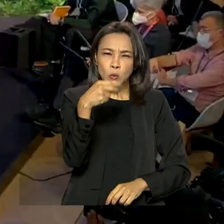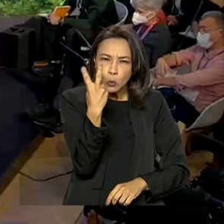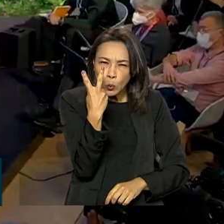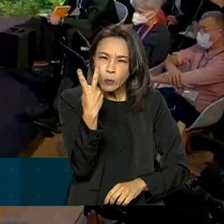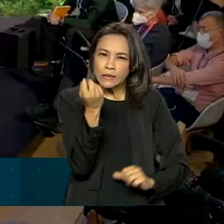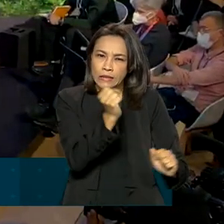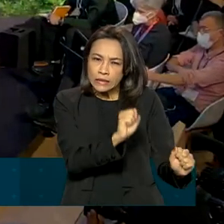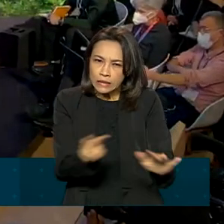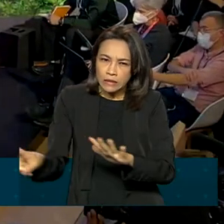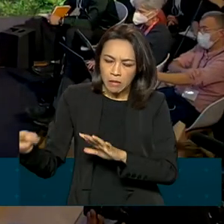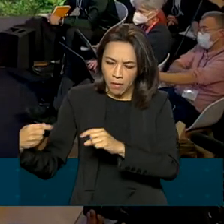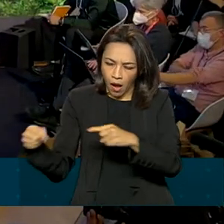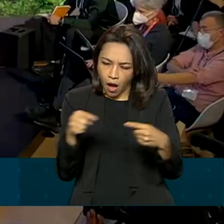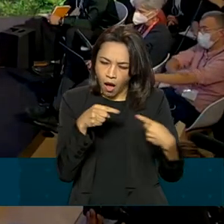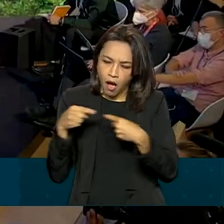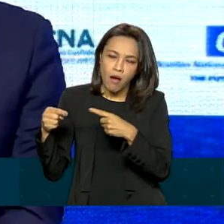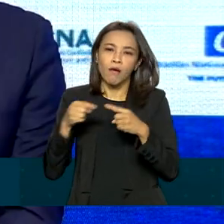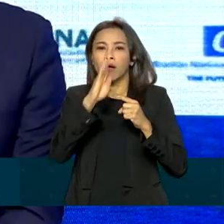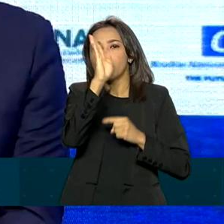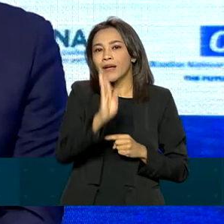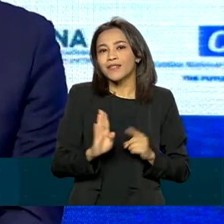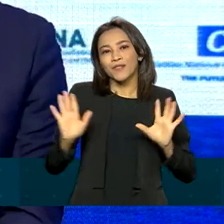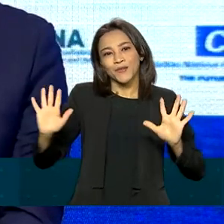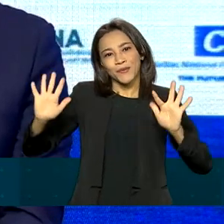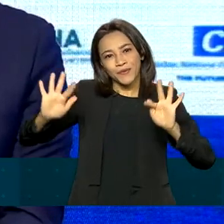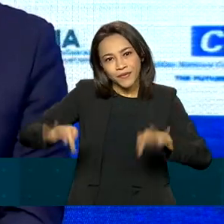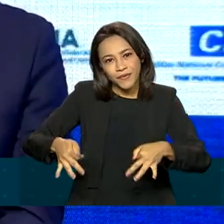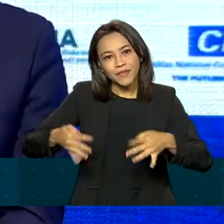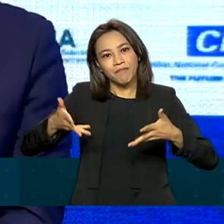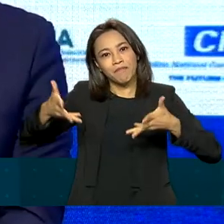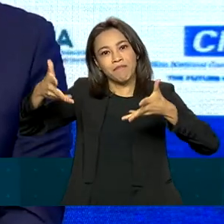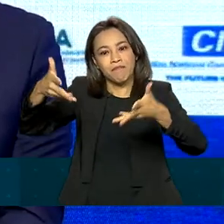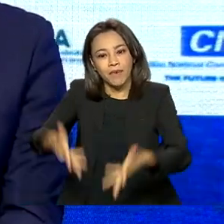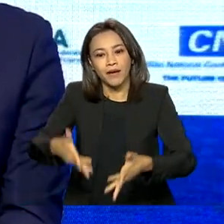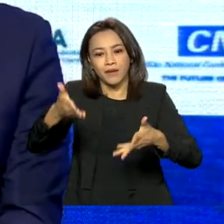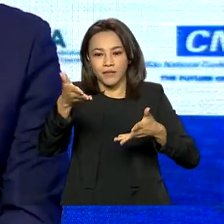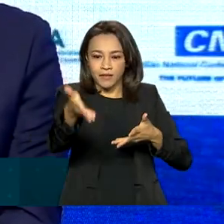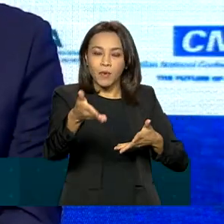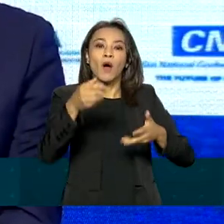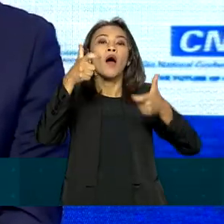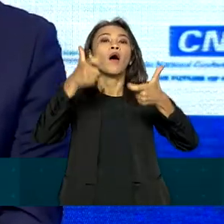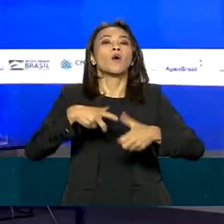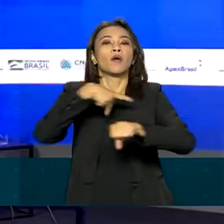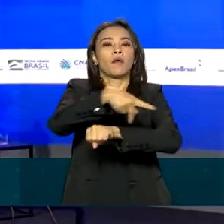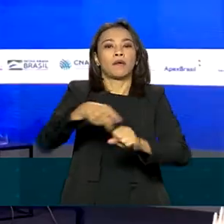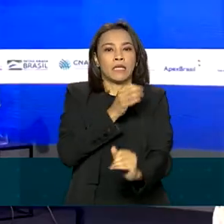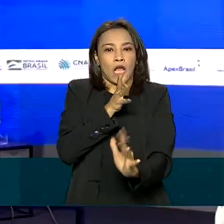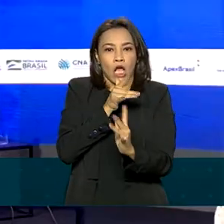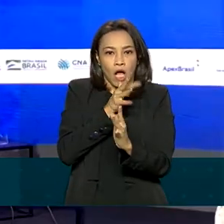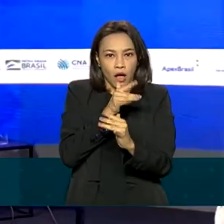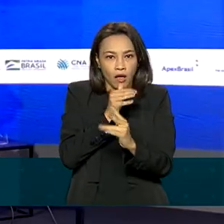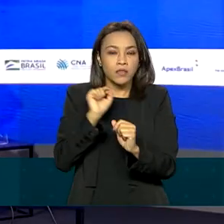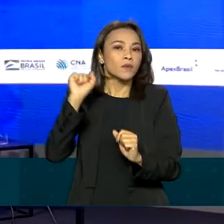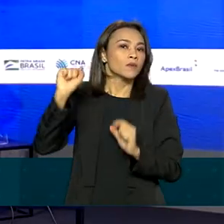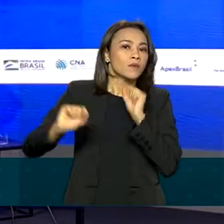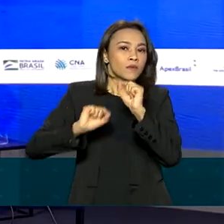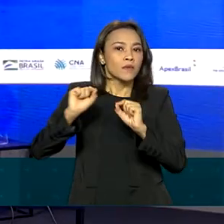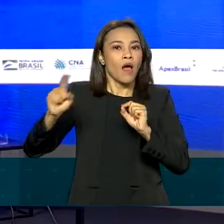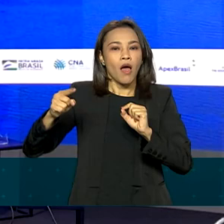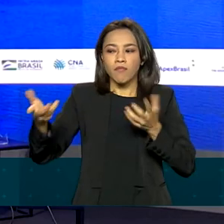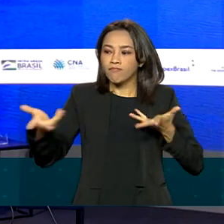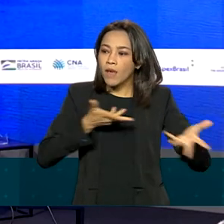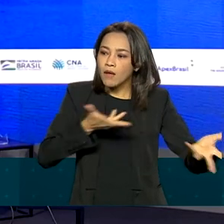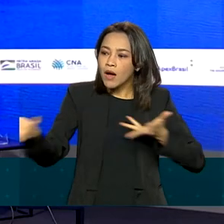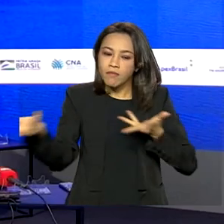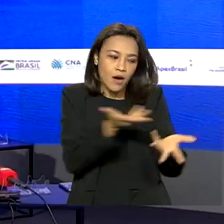de discussões, o Brasil terminou a participação na Conferência do Clima em Glasgow, na Escócia, cumprindo o papel de mediador